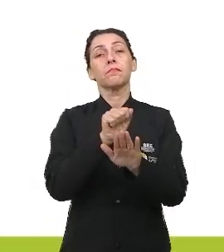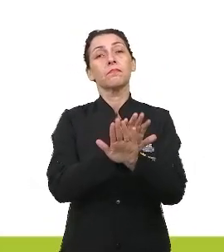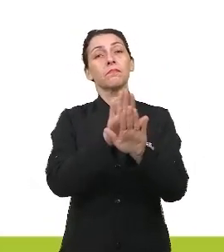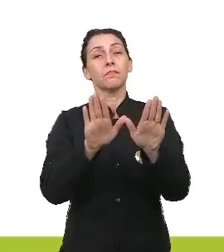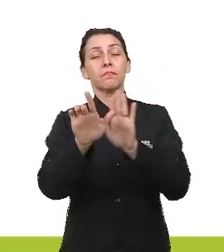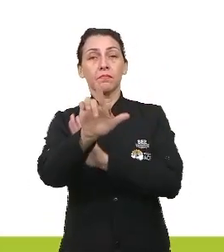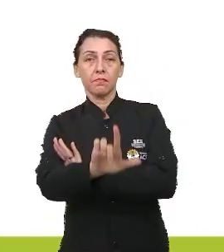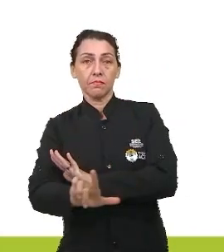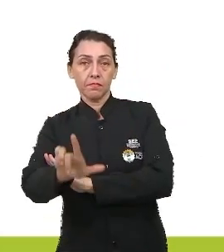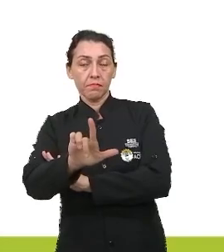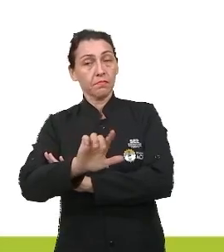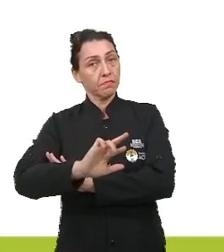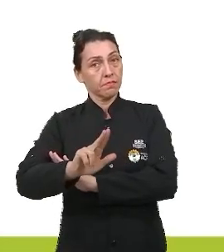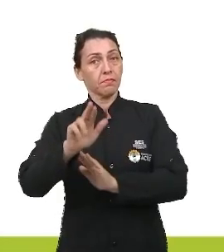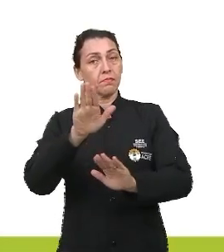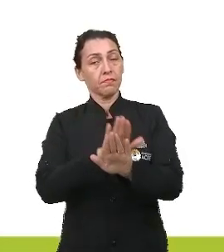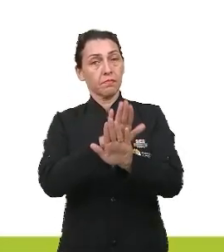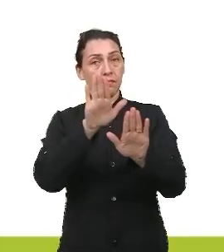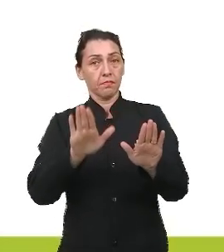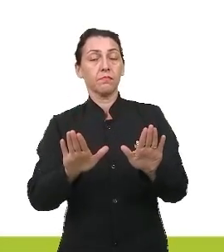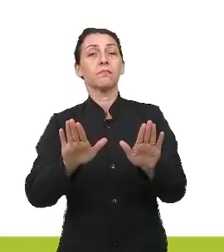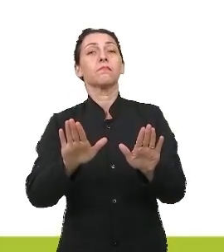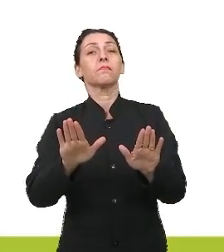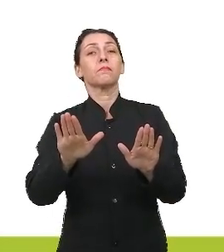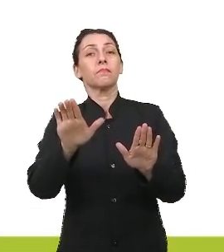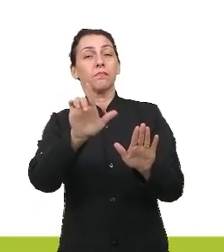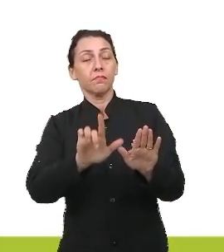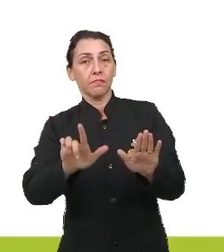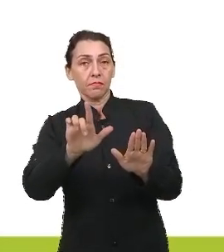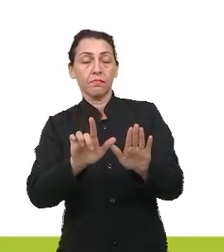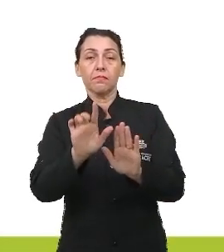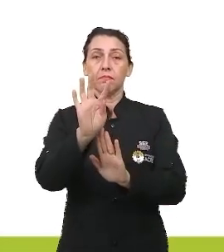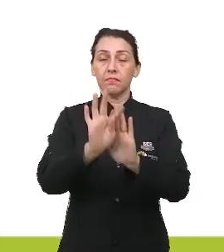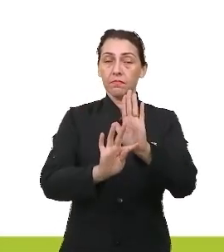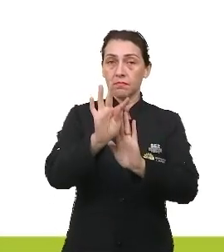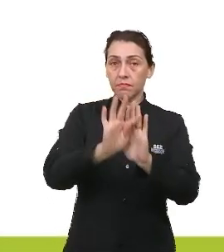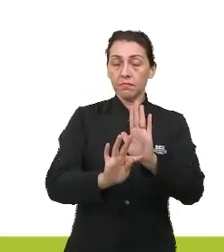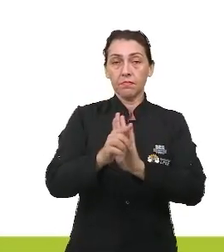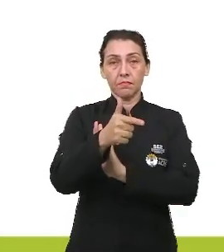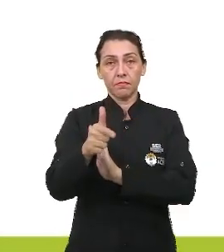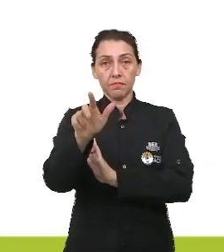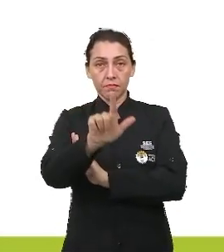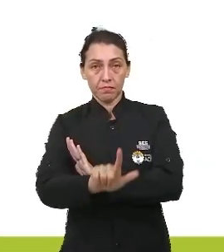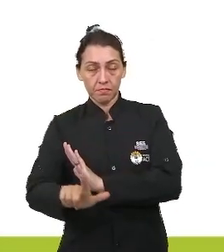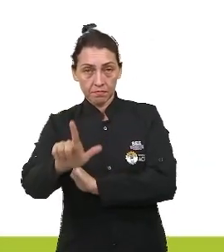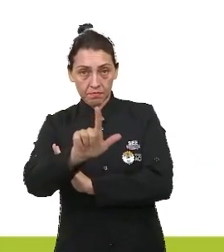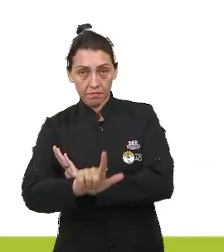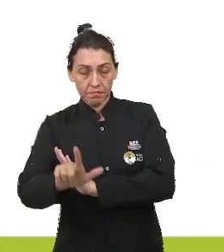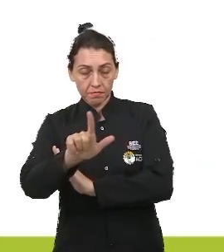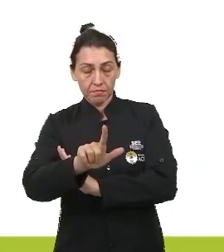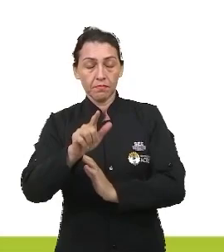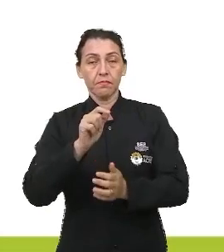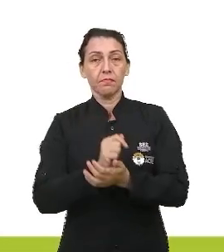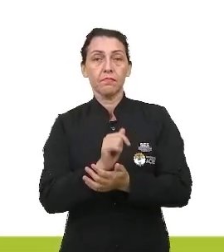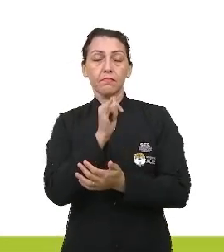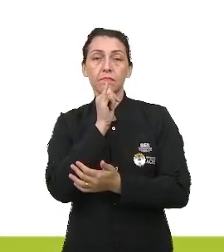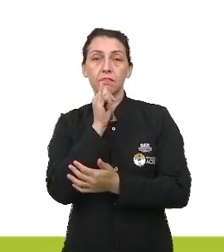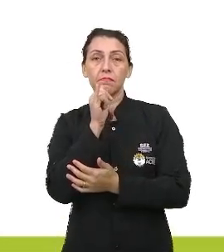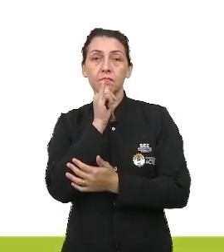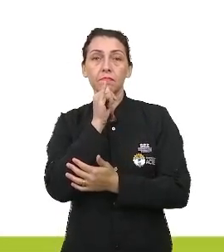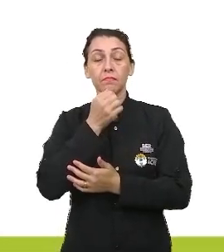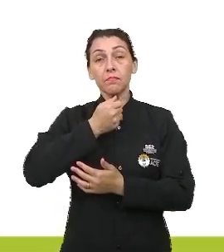literária e não literária, que no texto não literário, que seria no caso aí do texto